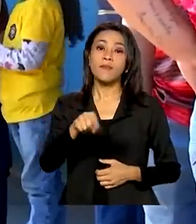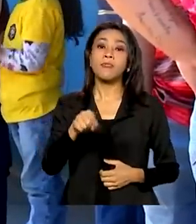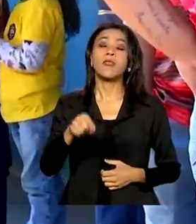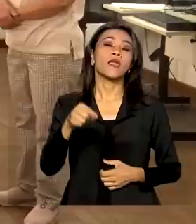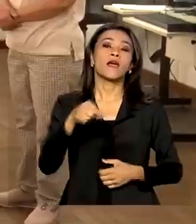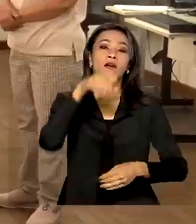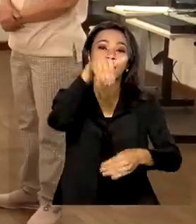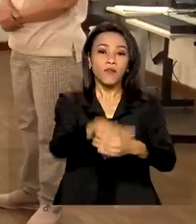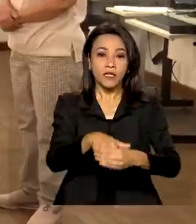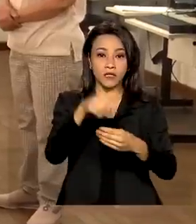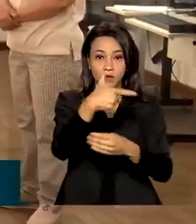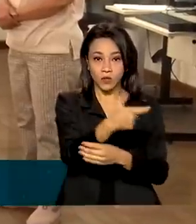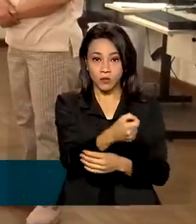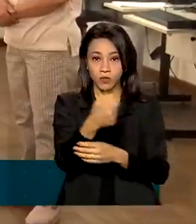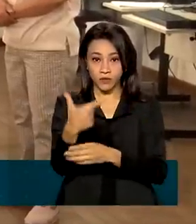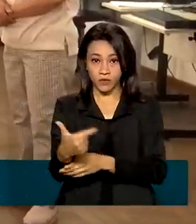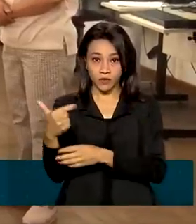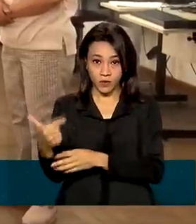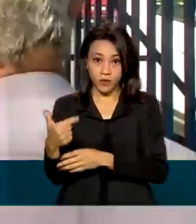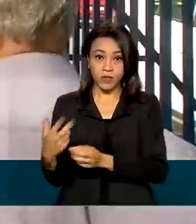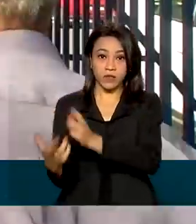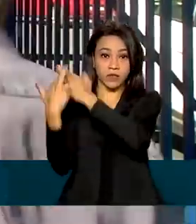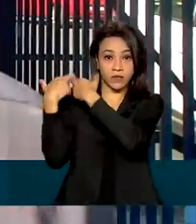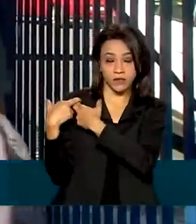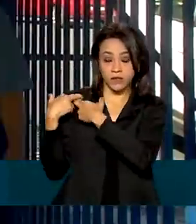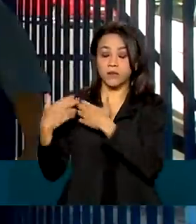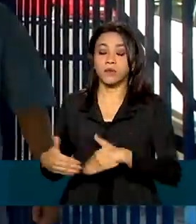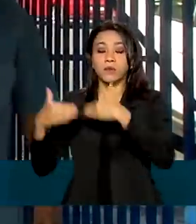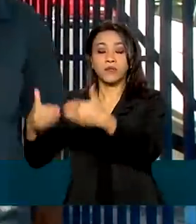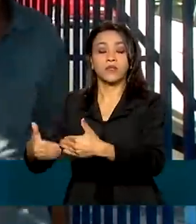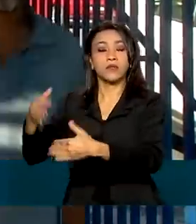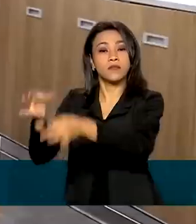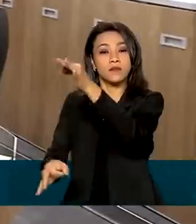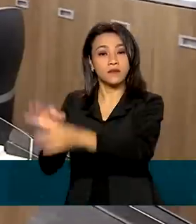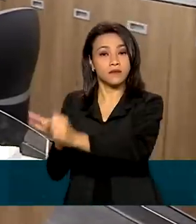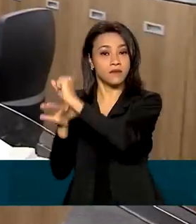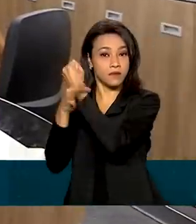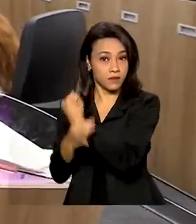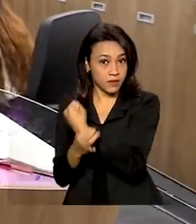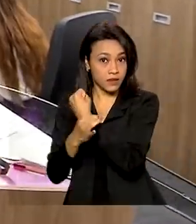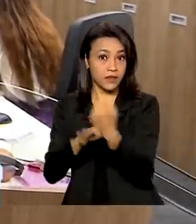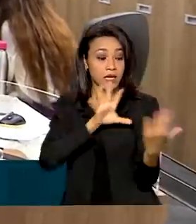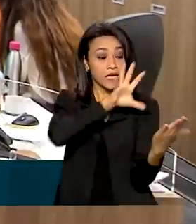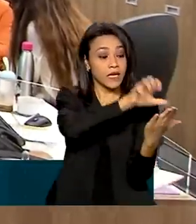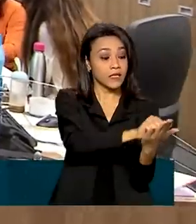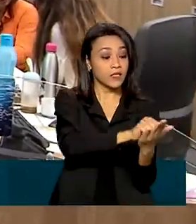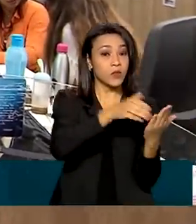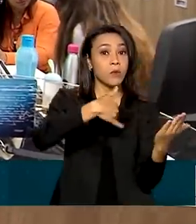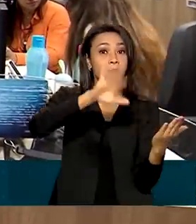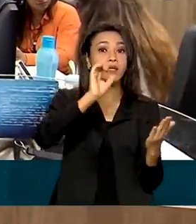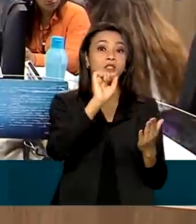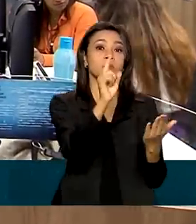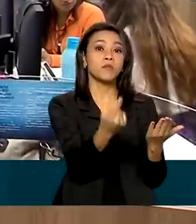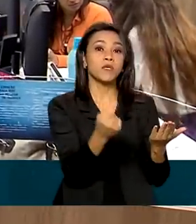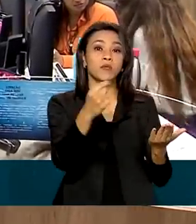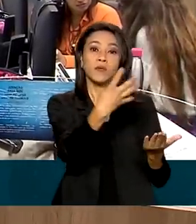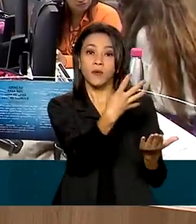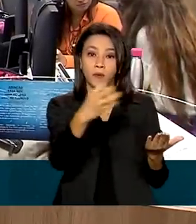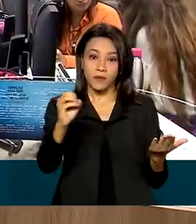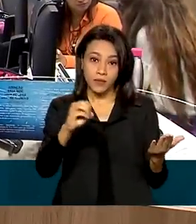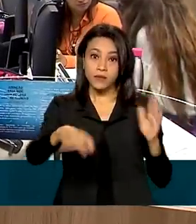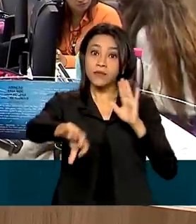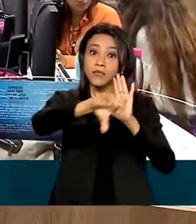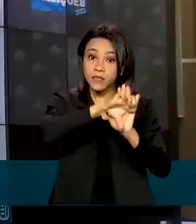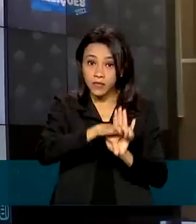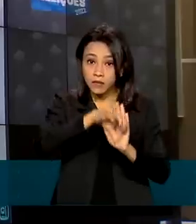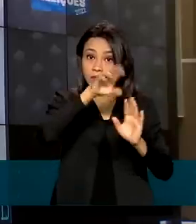2022, comandada pelo Ministério da Justiça e Segurança Pública, registrou mais de 1.400 crimes eleitorais